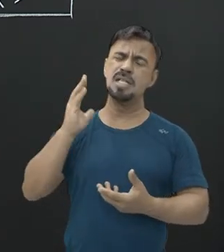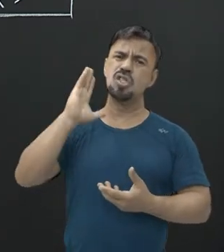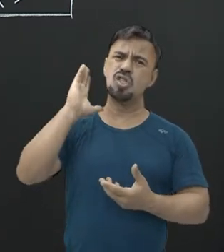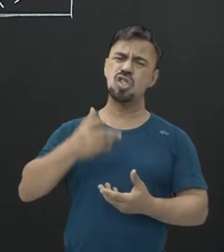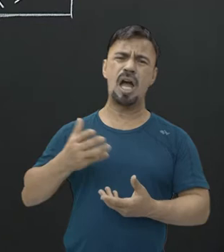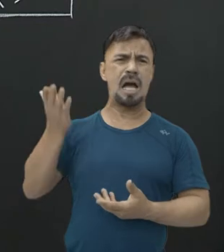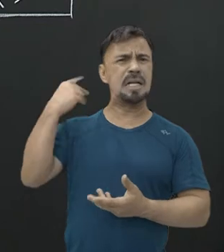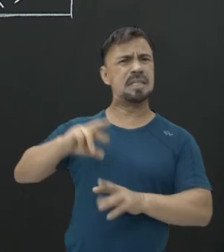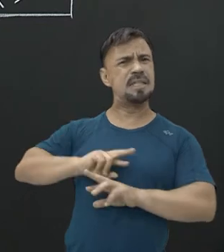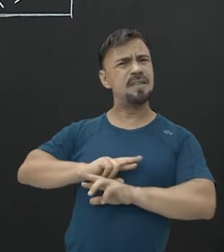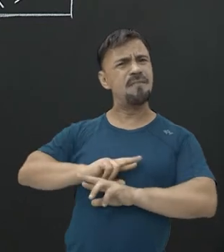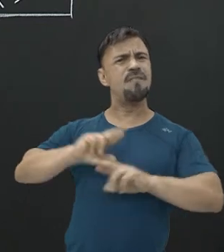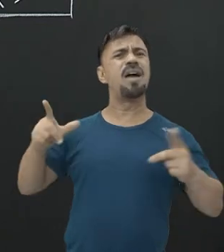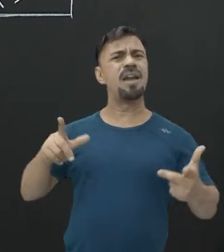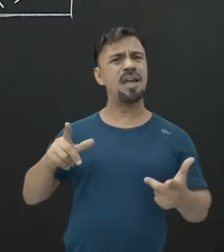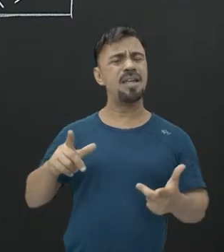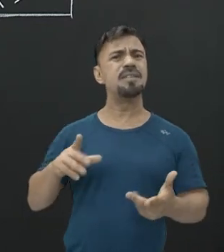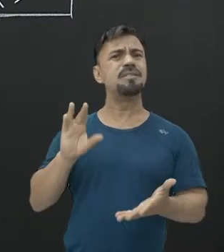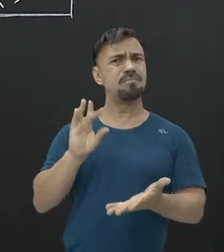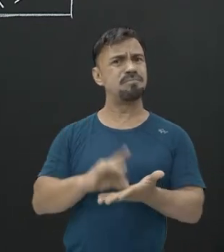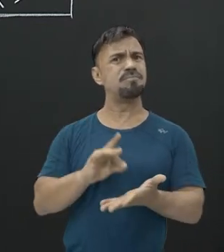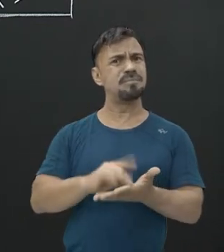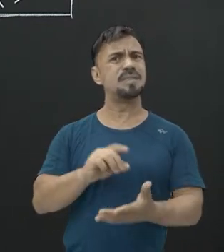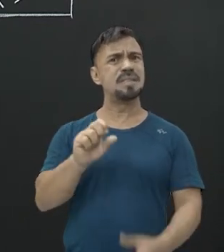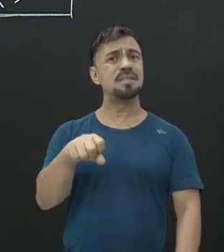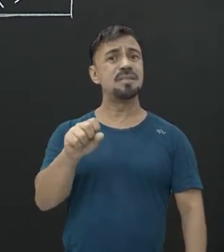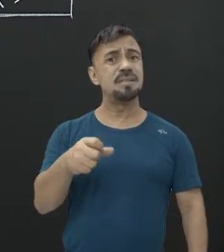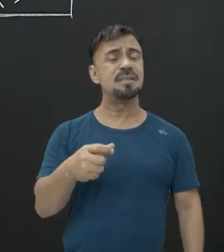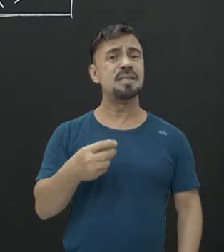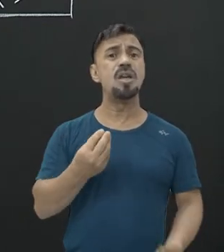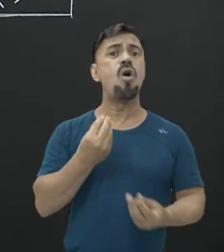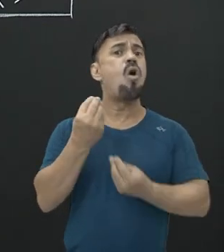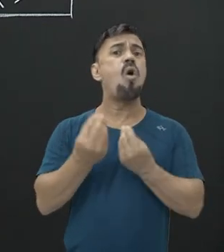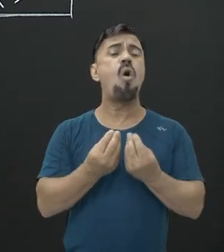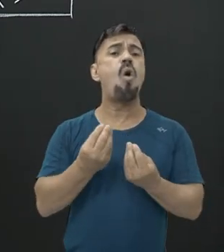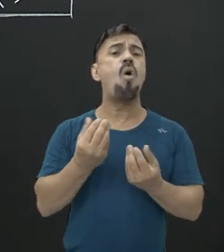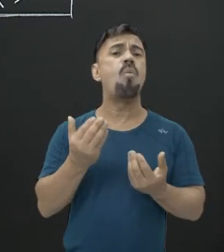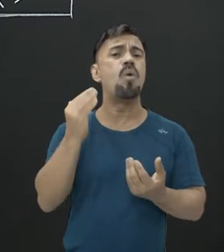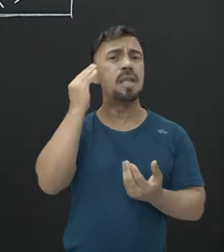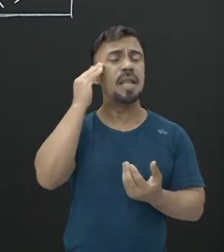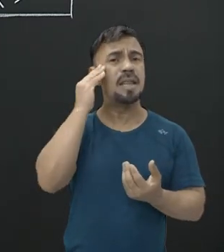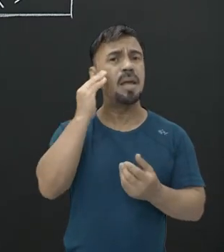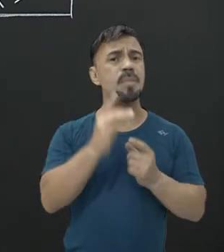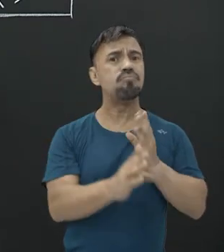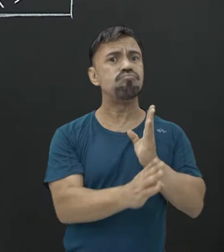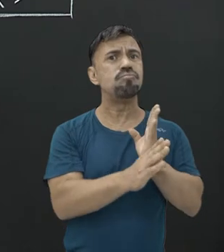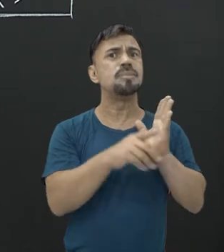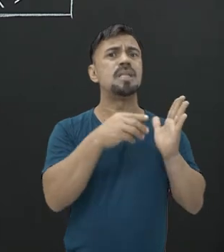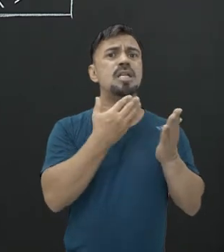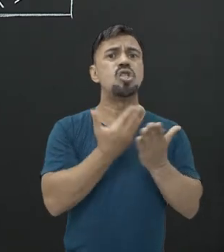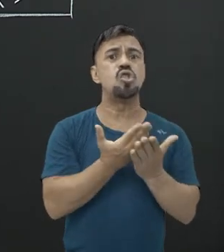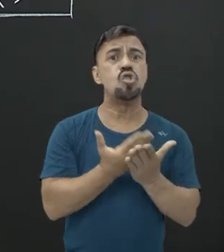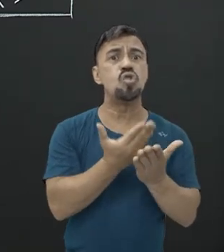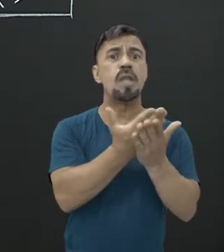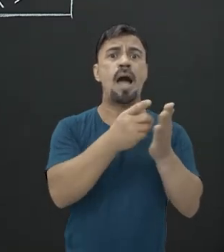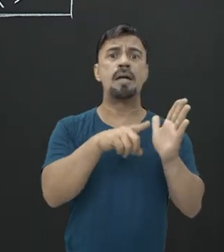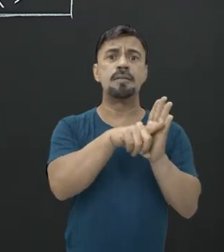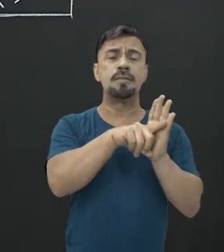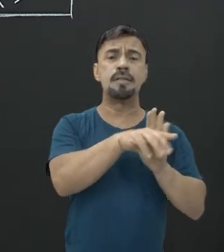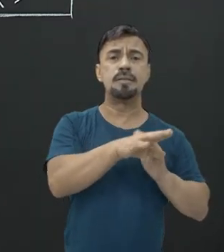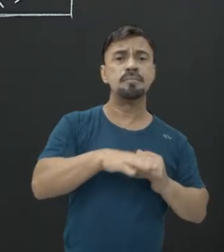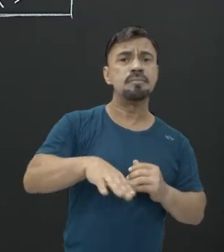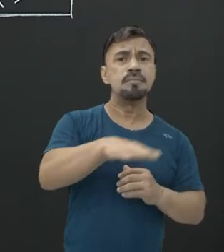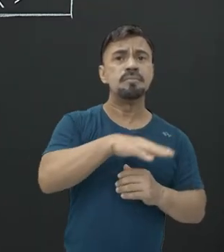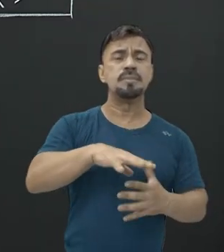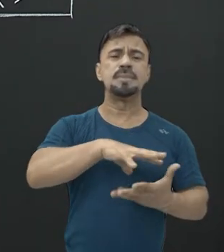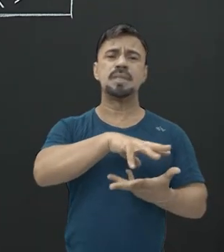diferente da de agora? É. E como que a gente sabe isso? Pelos fósseis. Então, estudar, entender o ambiente, entender